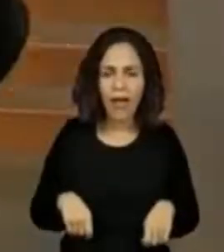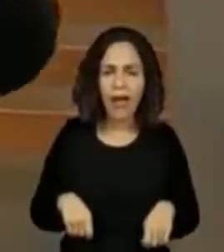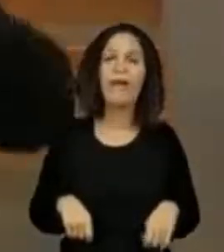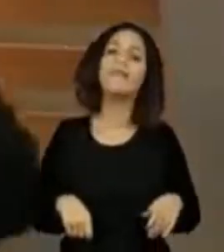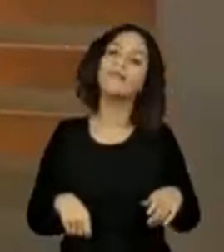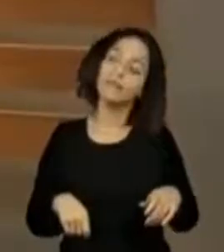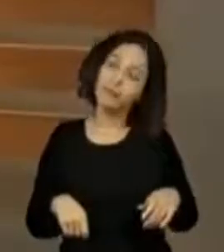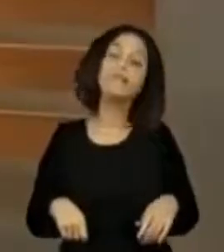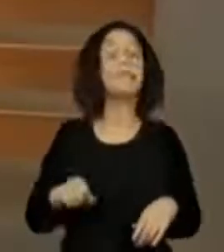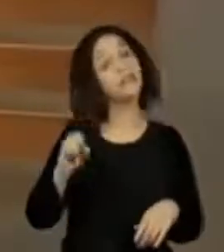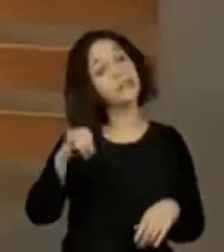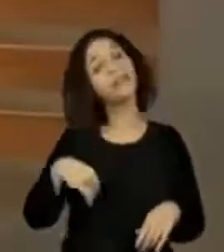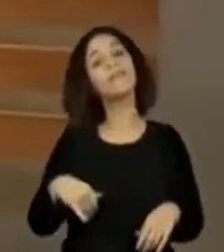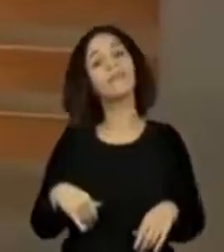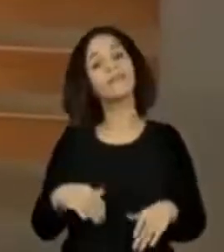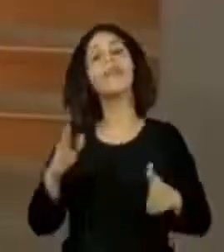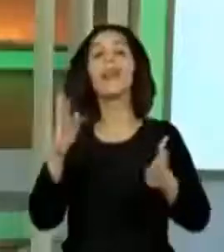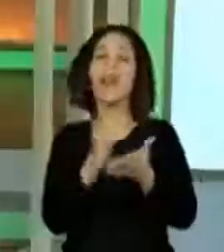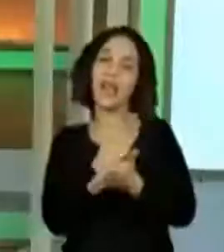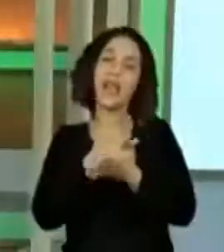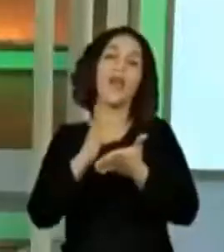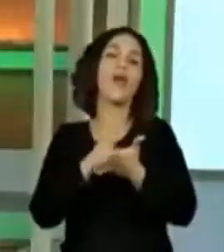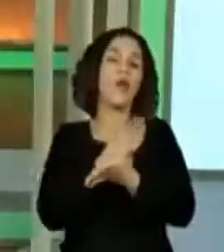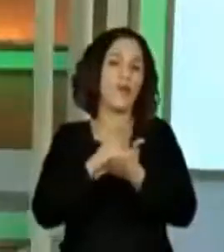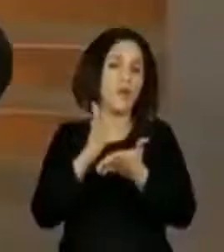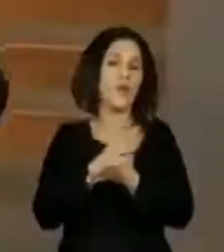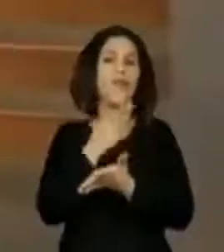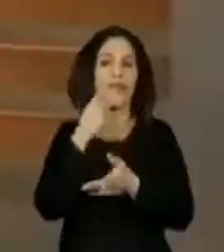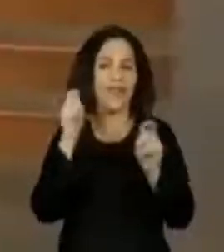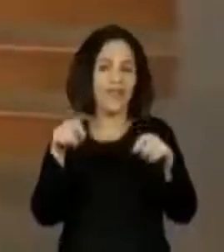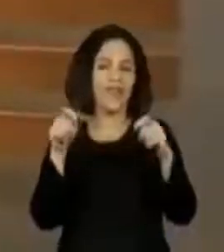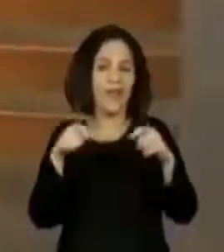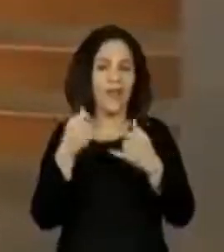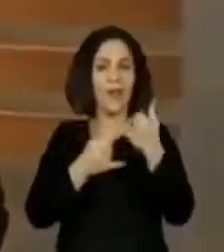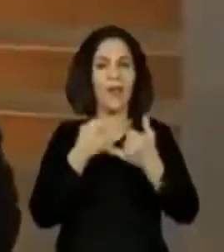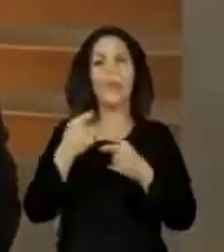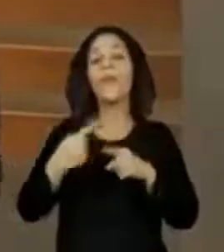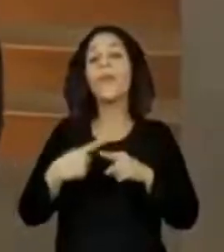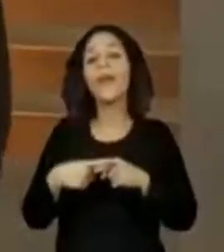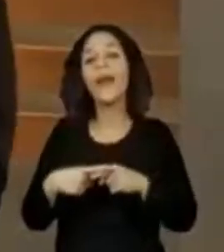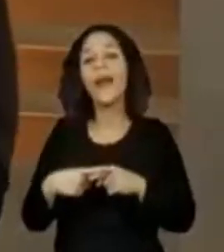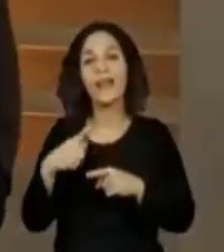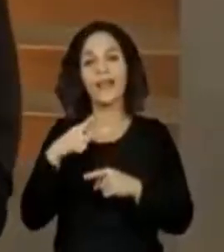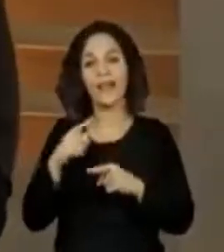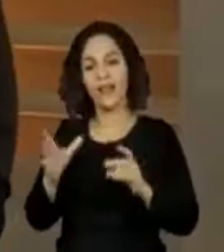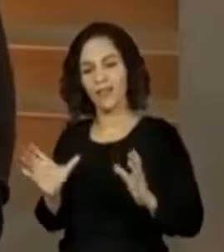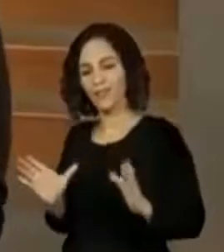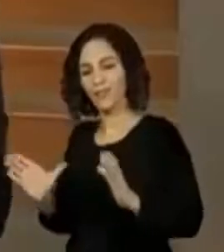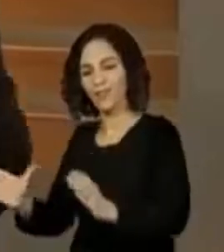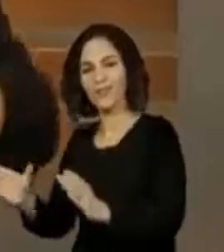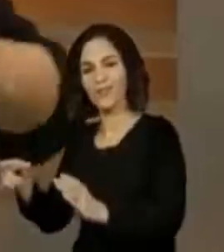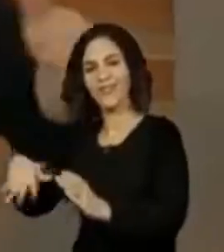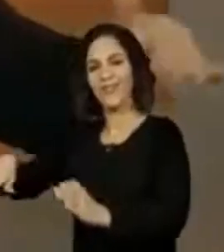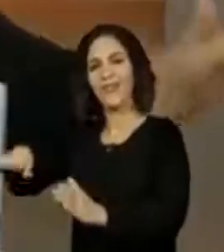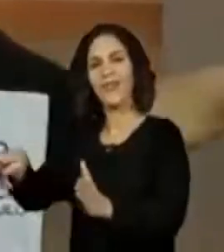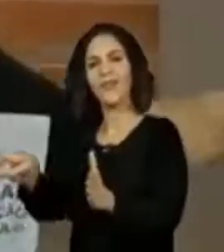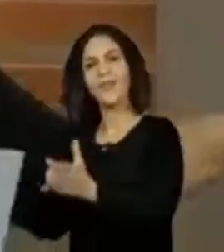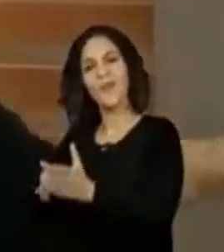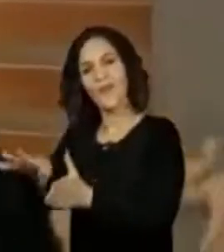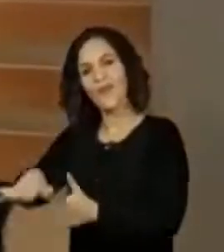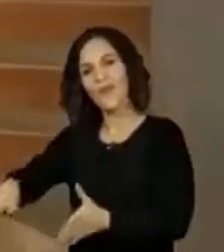Tem crianças que estão falando que dá para brincar, sim. Agora, por que dá para brincar? Porque tem restaurantes que têm